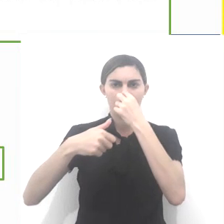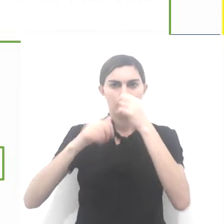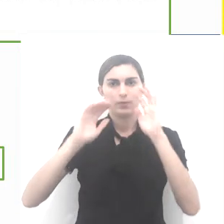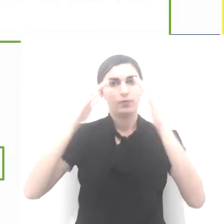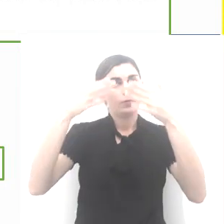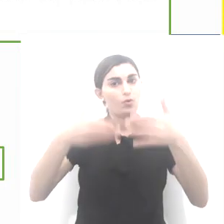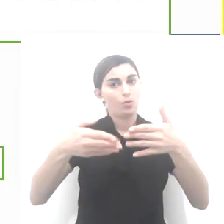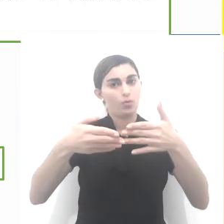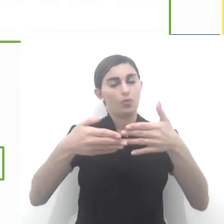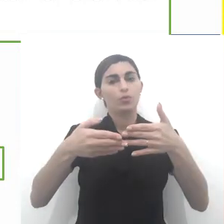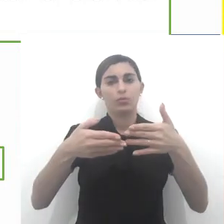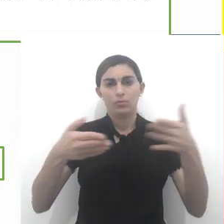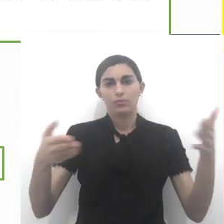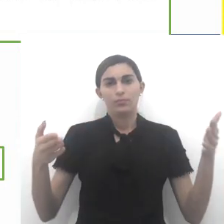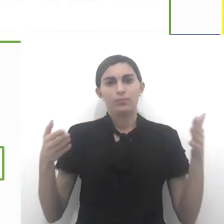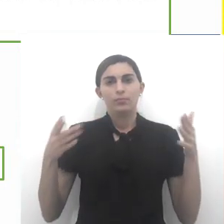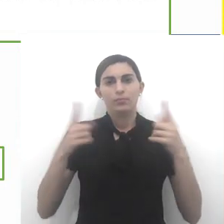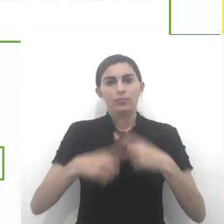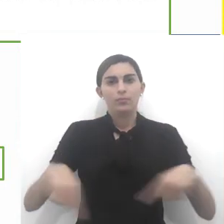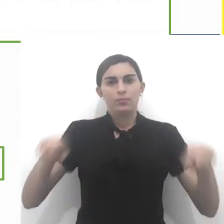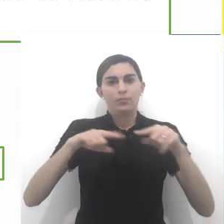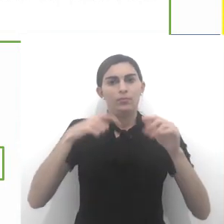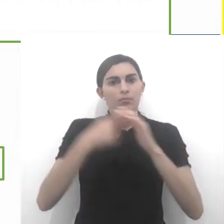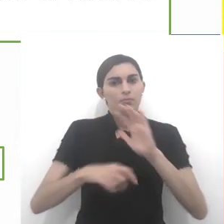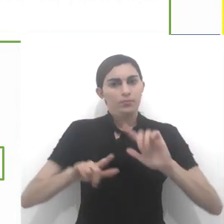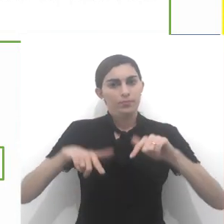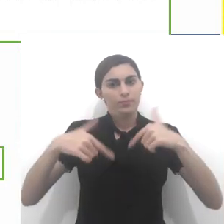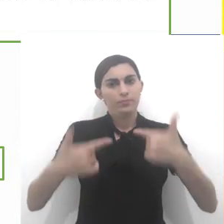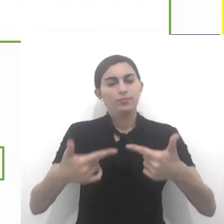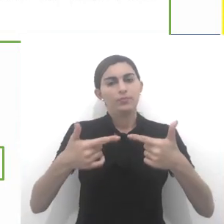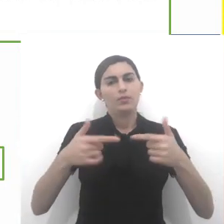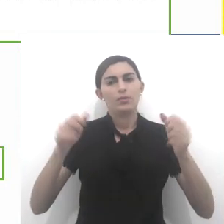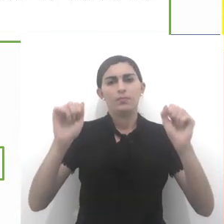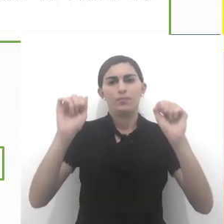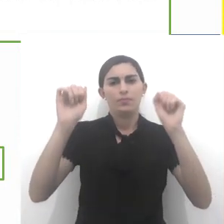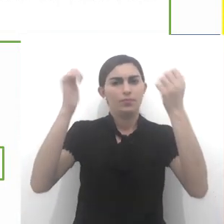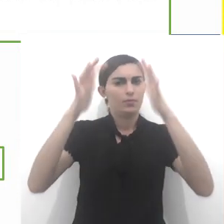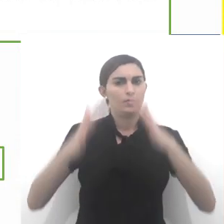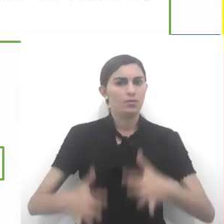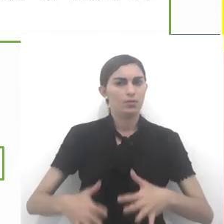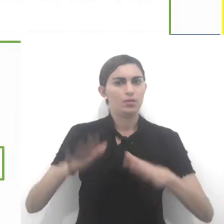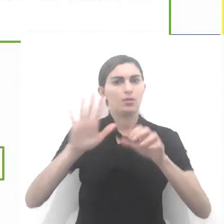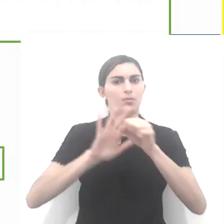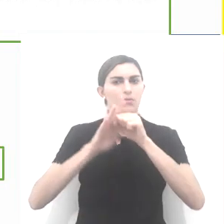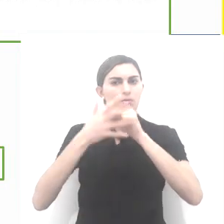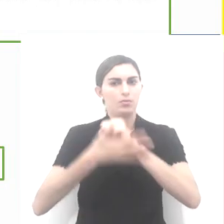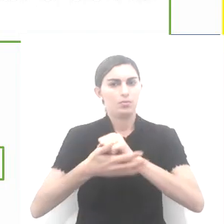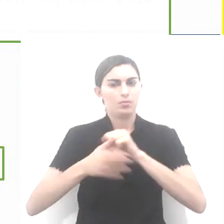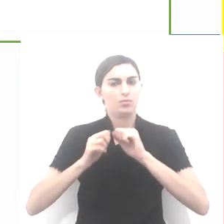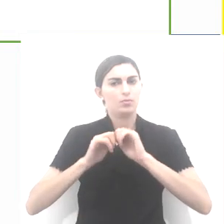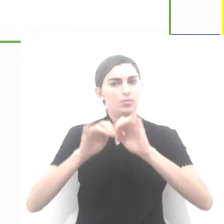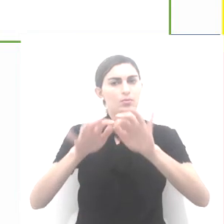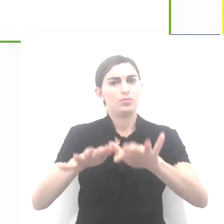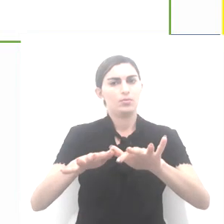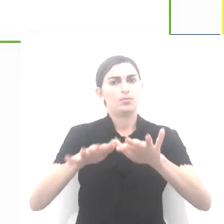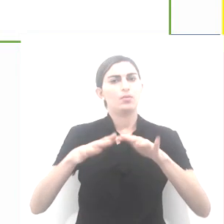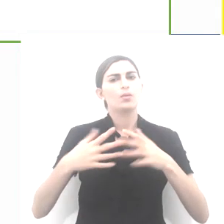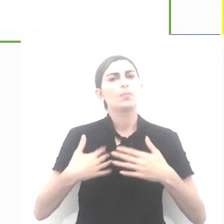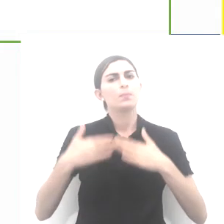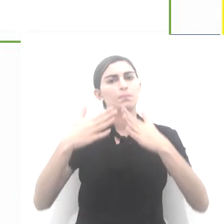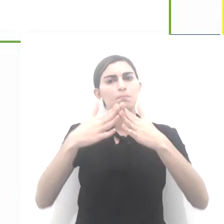ao focar na nossa batalha comum para derrotar a Covid-19.